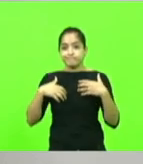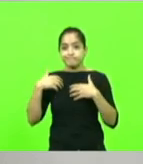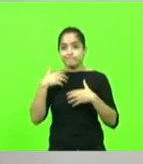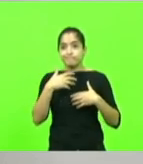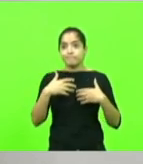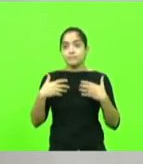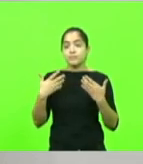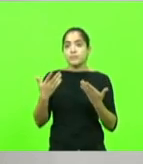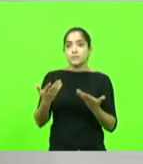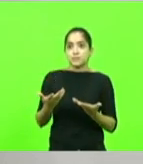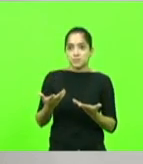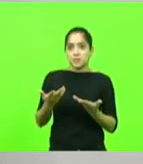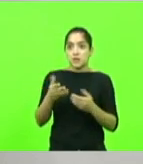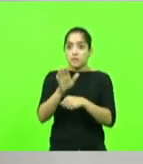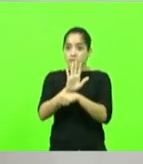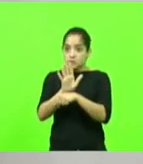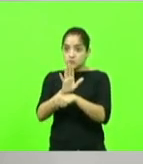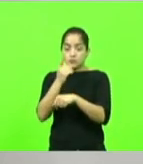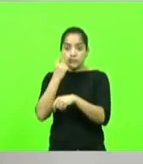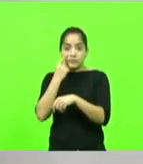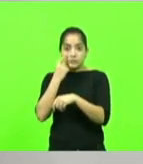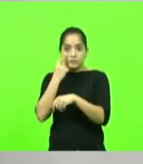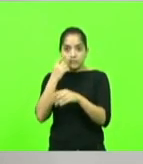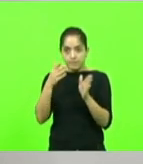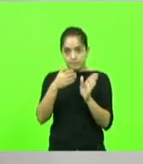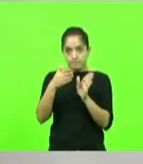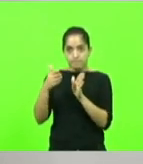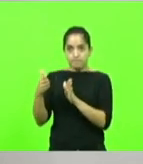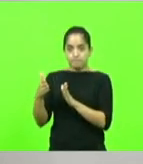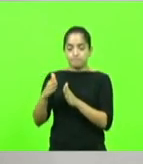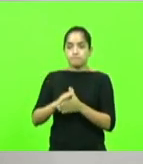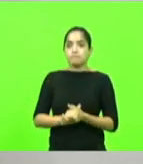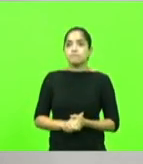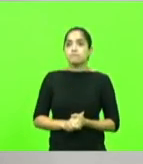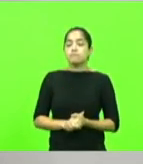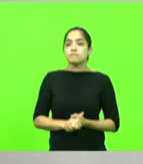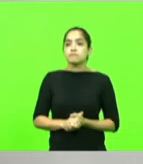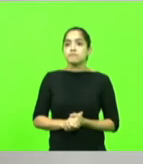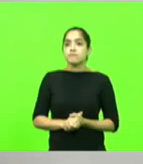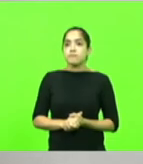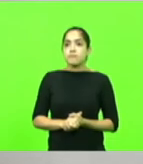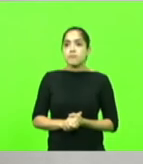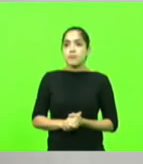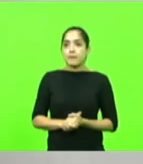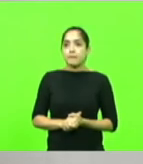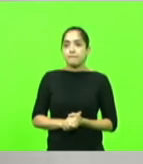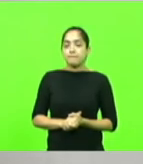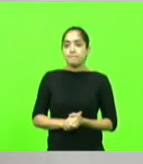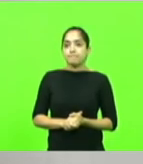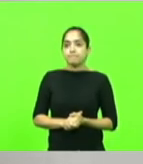acabou por fazer um vídeo. Eu gostaria de colocar esse vídeo para que os catarinenses pudessem acompanhar.